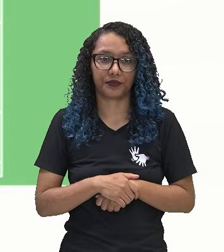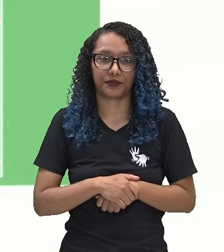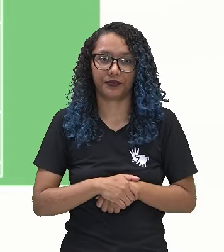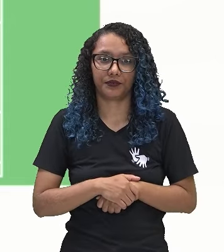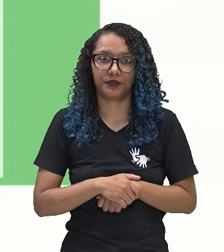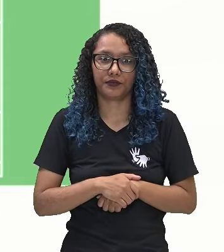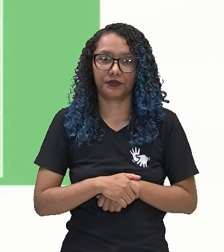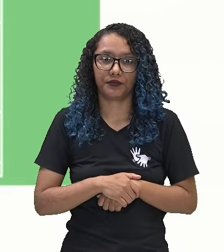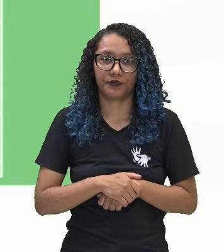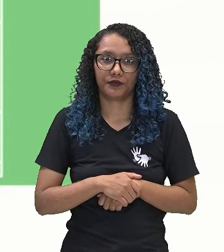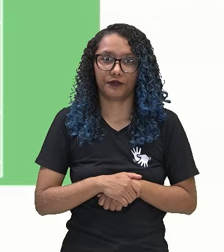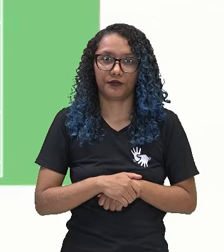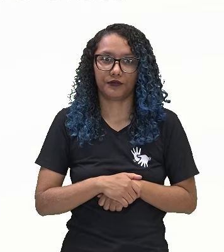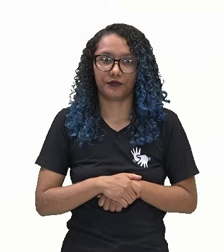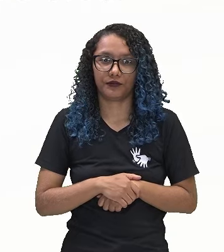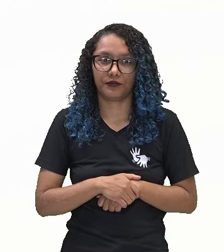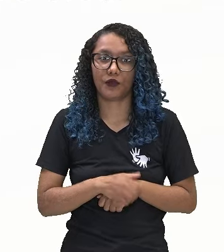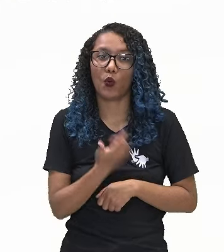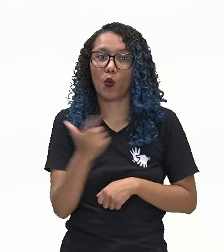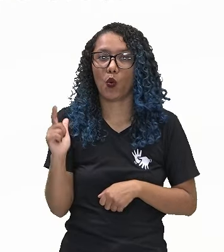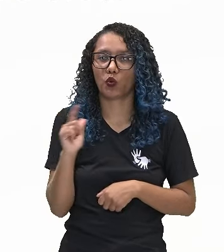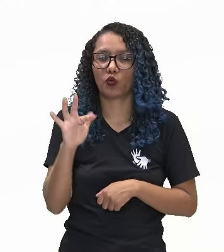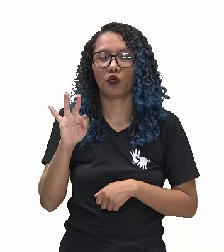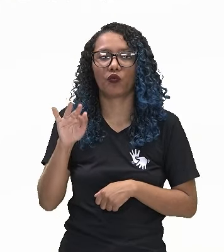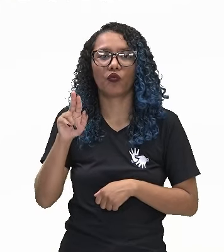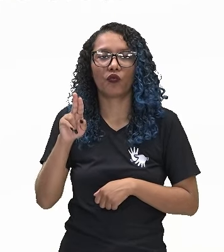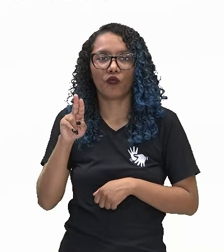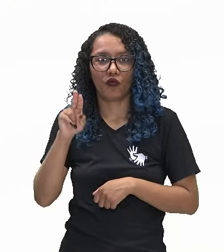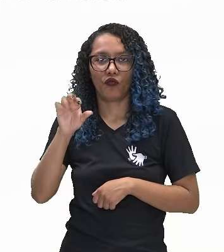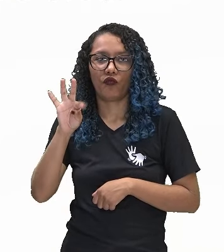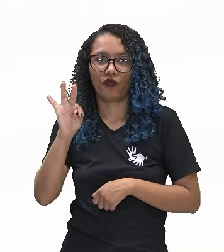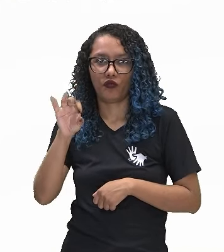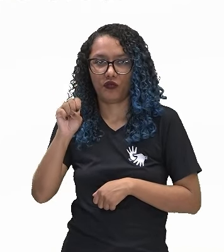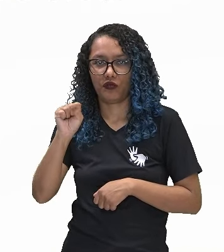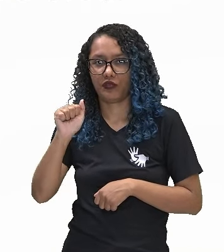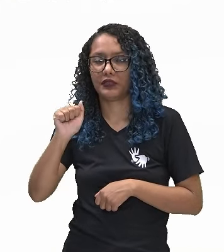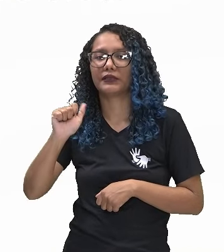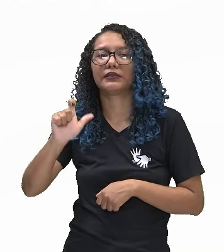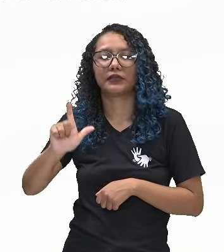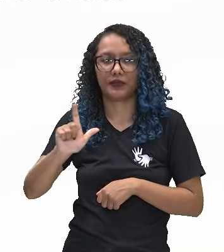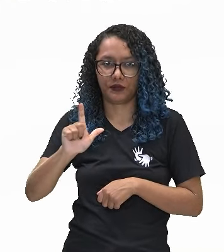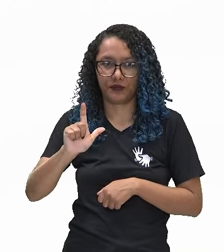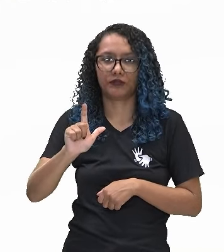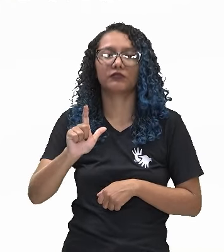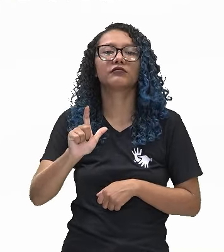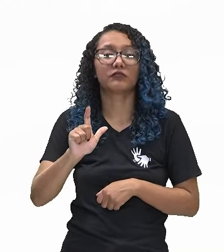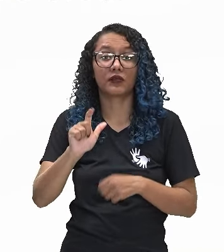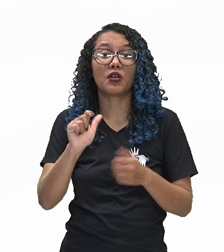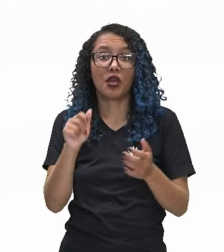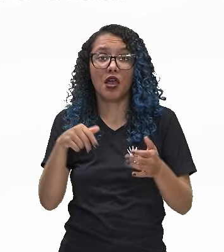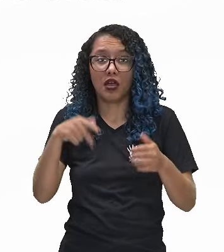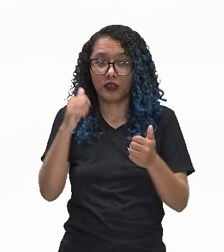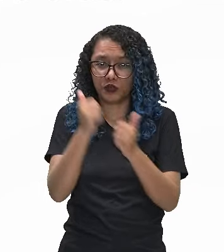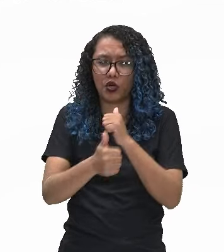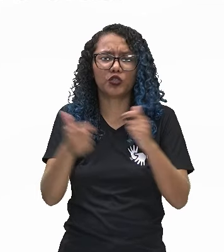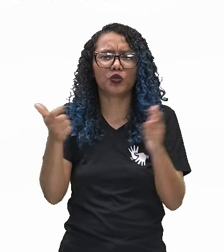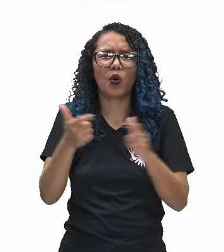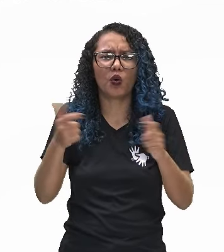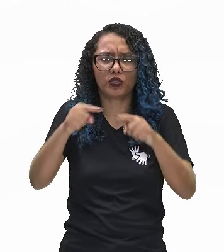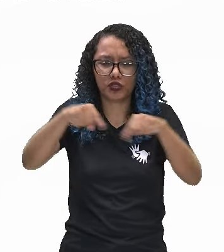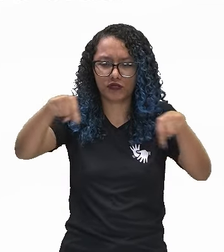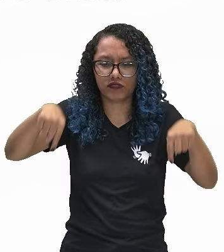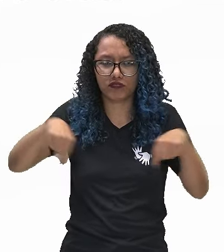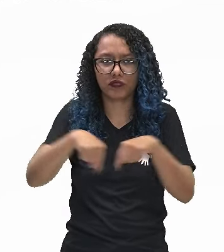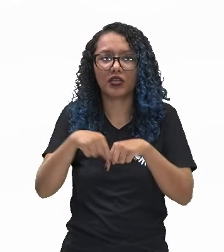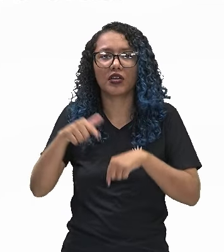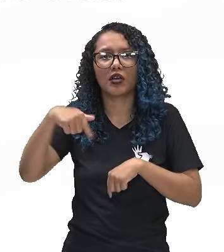Em seguida, nós falamos sobre o futsal. Nós aprendemos que o futsal é um esporte praticado em quadra, com 5 jogadores